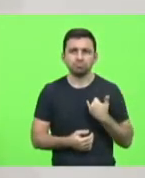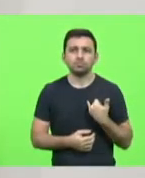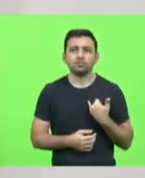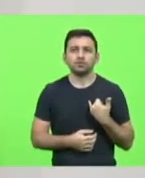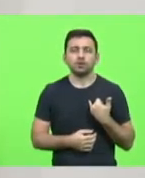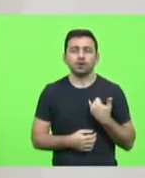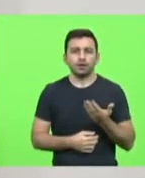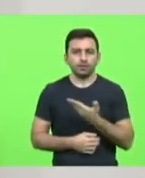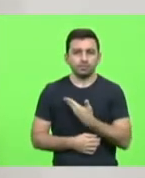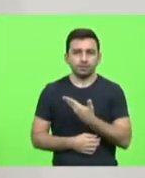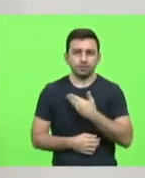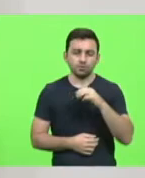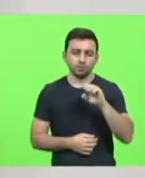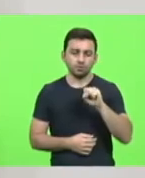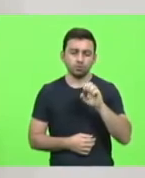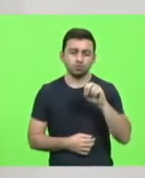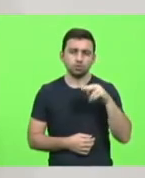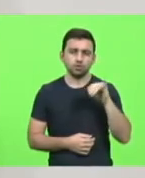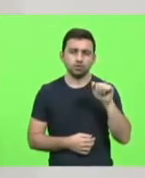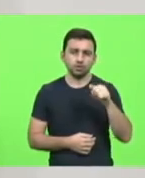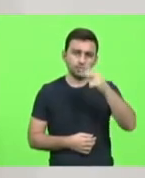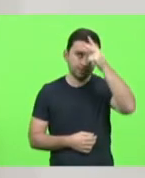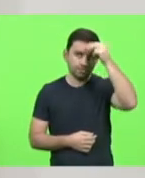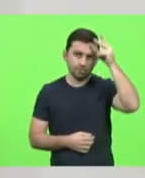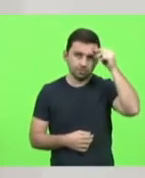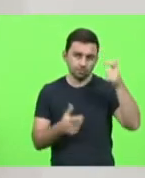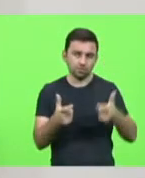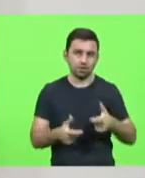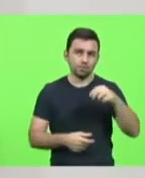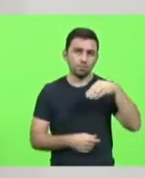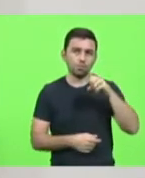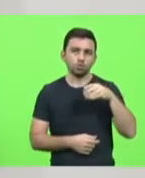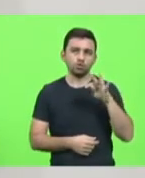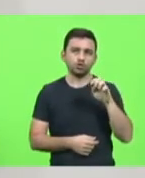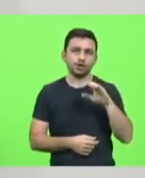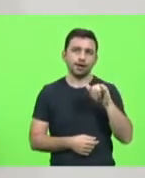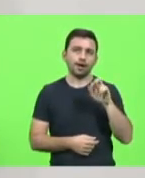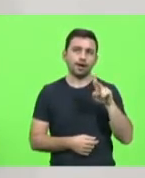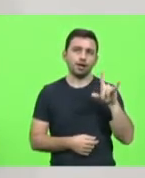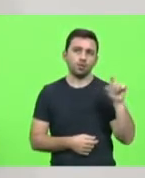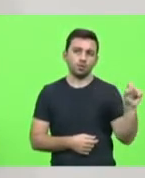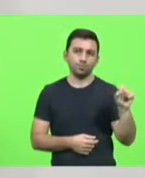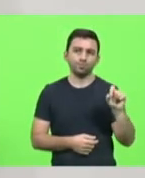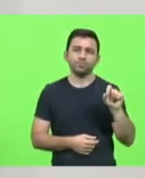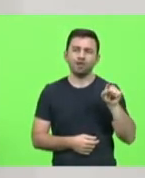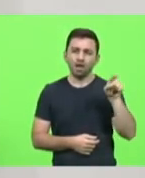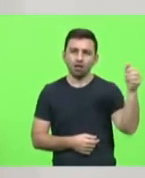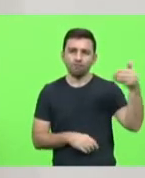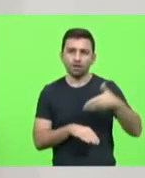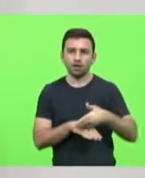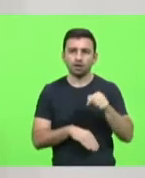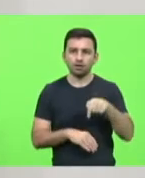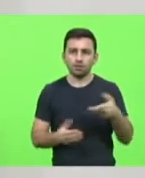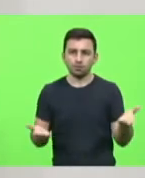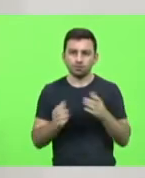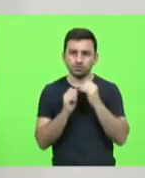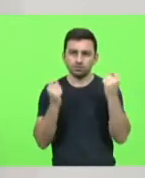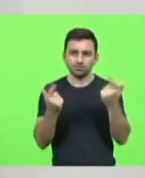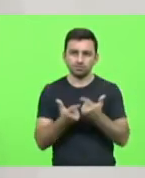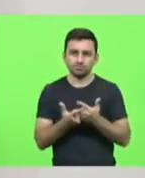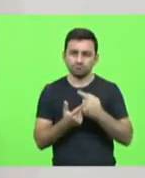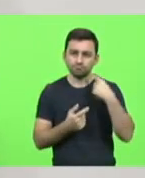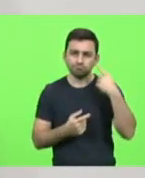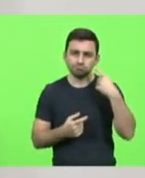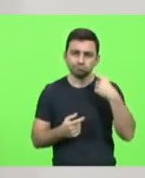da minha amiga Sônia, prefeita da cidade de Monte Carlo. Ela vem aqui hoje a esta casa a divulgar não